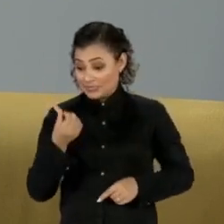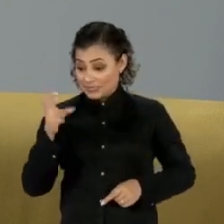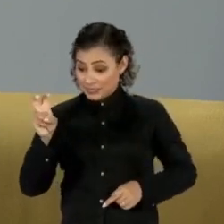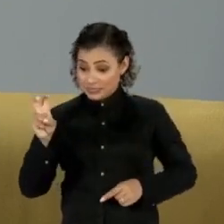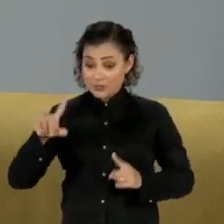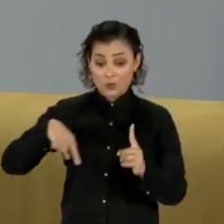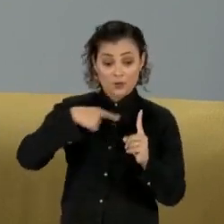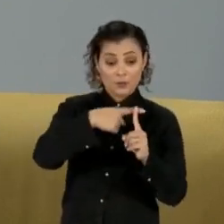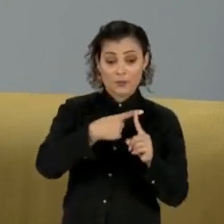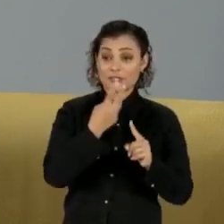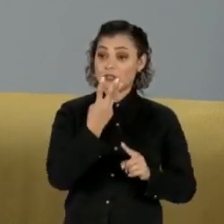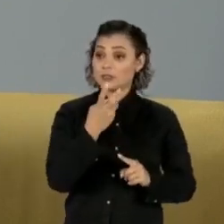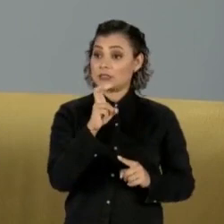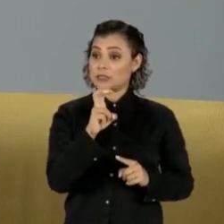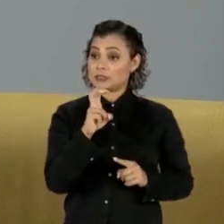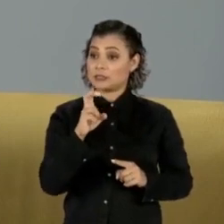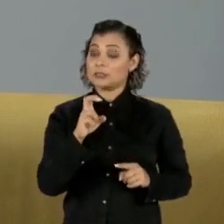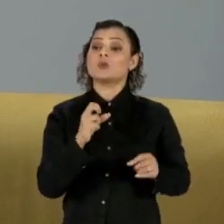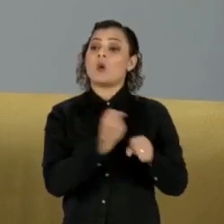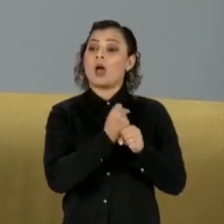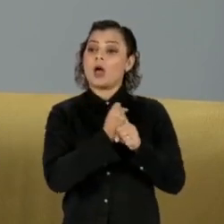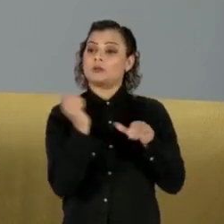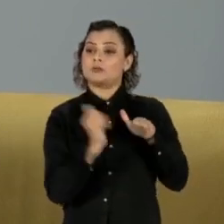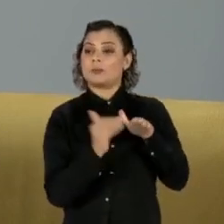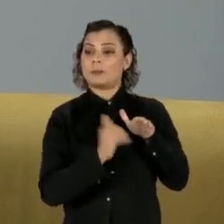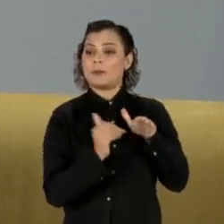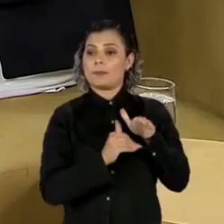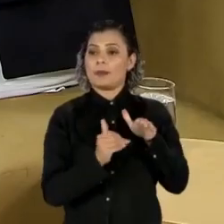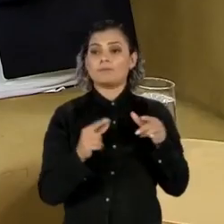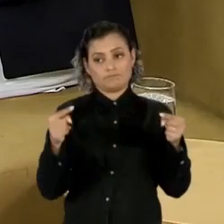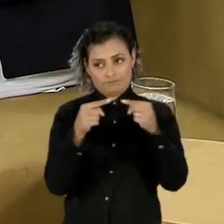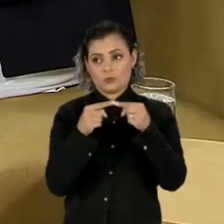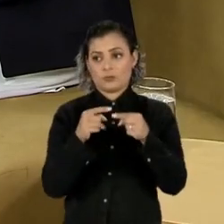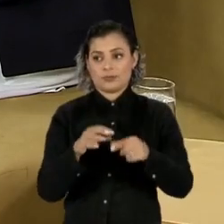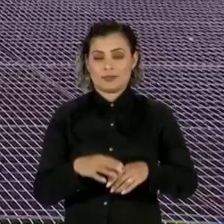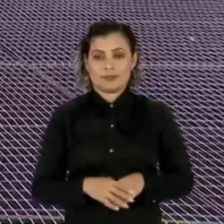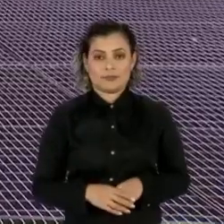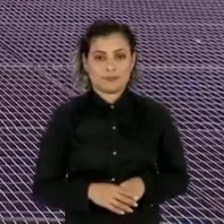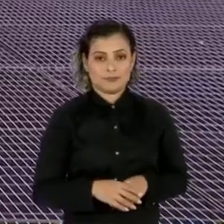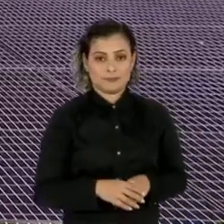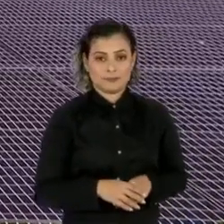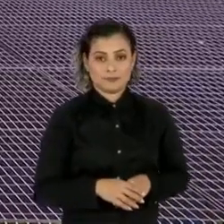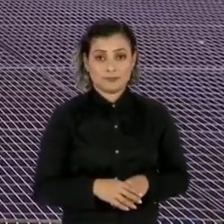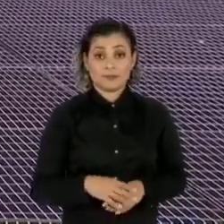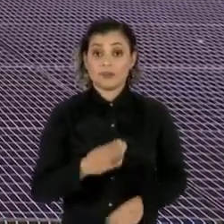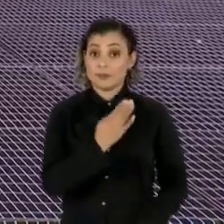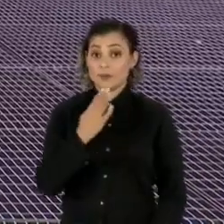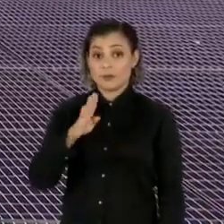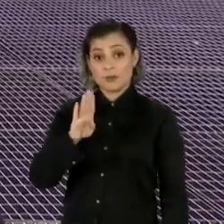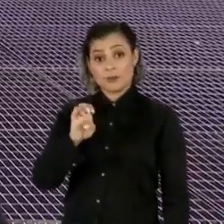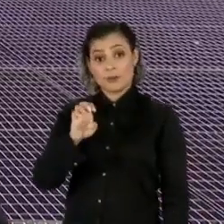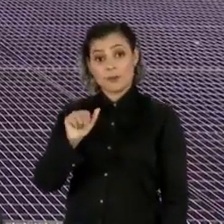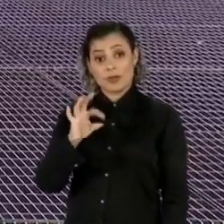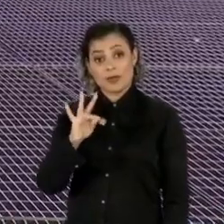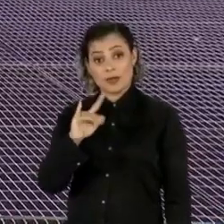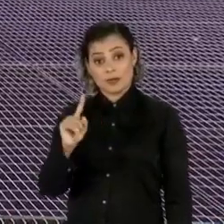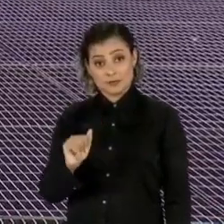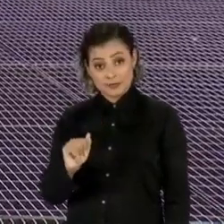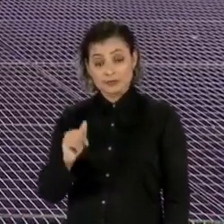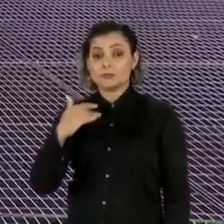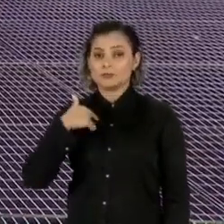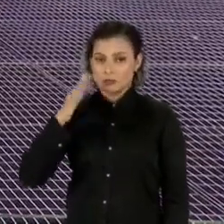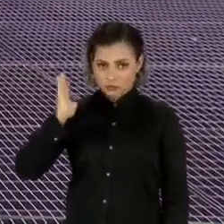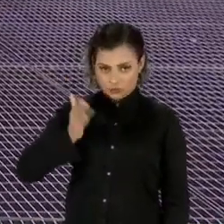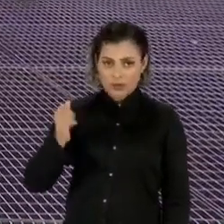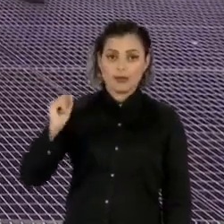o direito ao recebimento da aposentadoria integral. Tudo bem. Vamos ver mais uma? Eu sou Beatriz Assunção, eu já sou